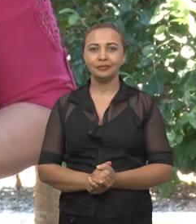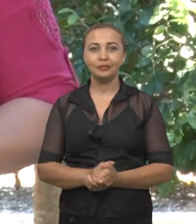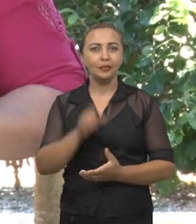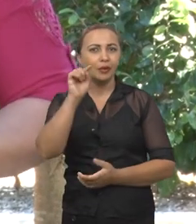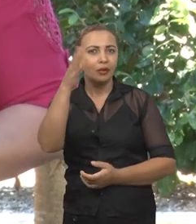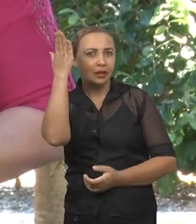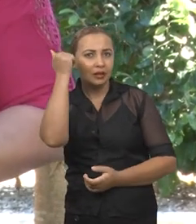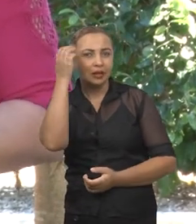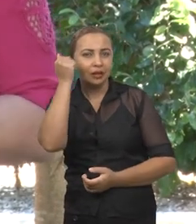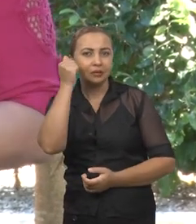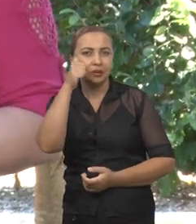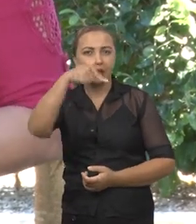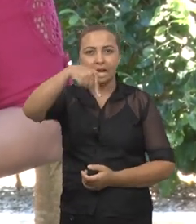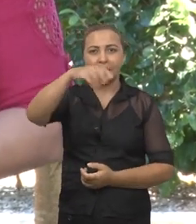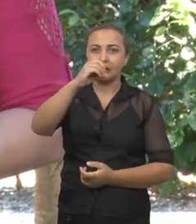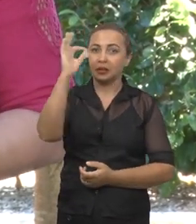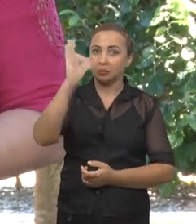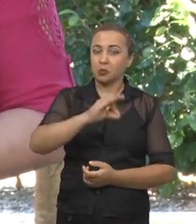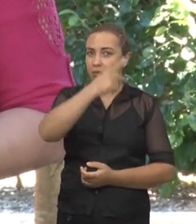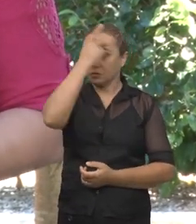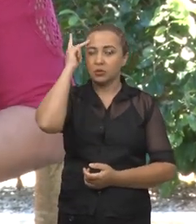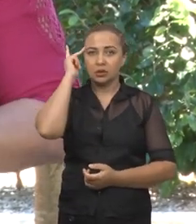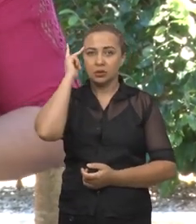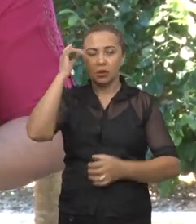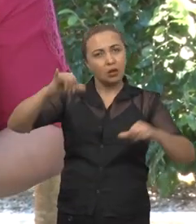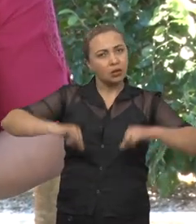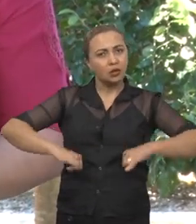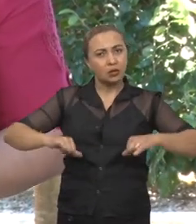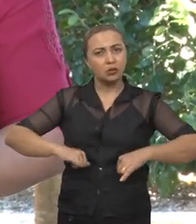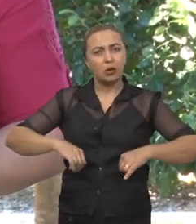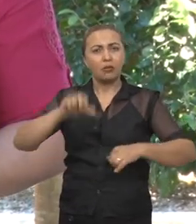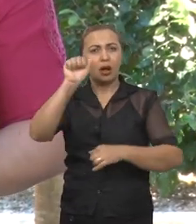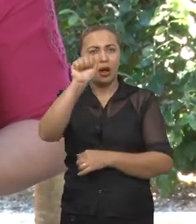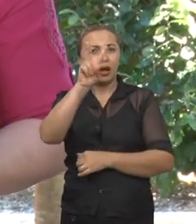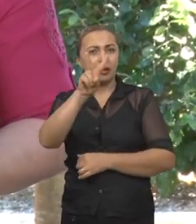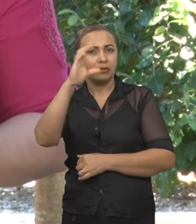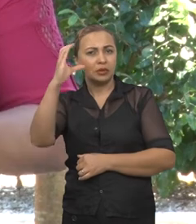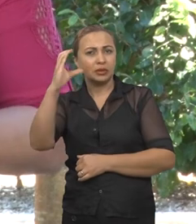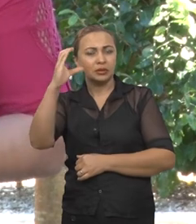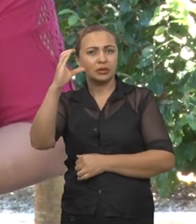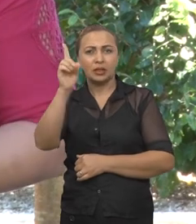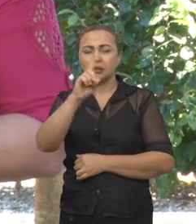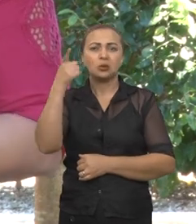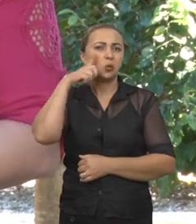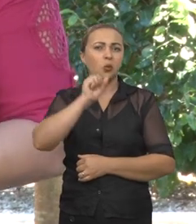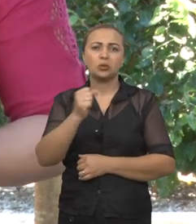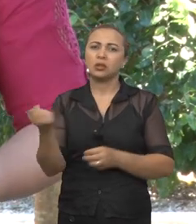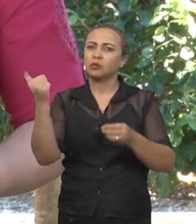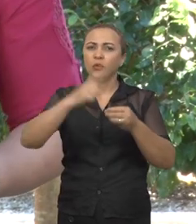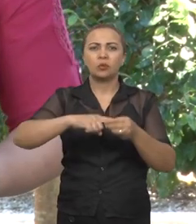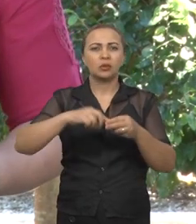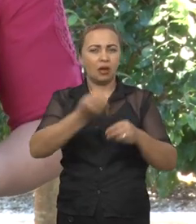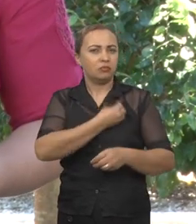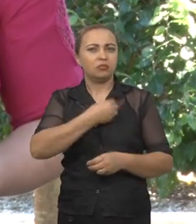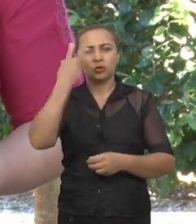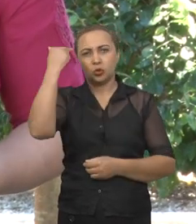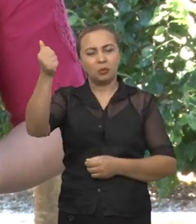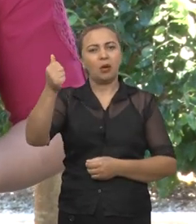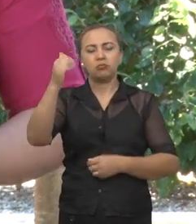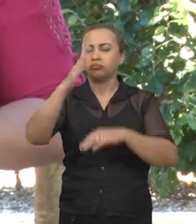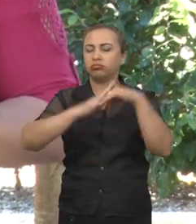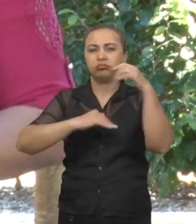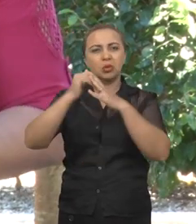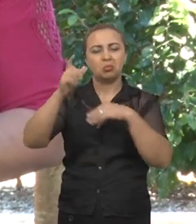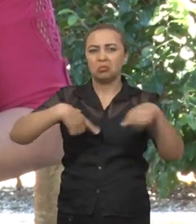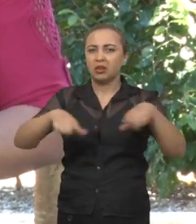Você sabia que 70% das pessoas que sofrem um acidente vascular cerebral não conseguem retomar as atividades profissionais?